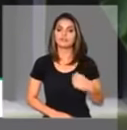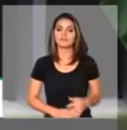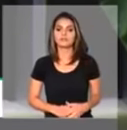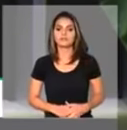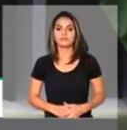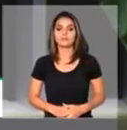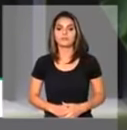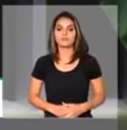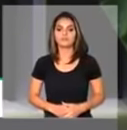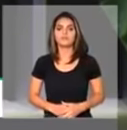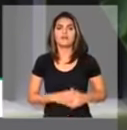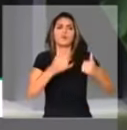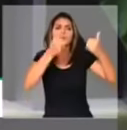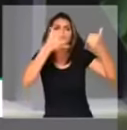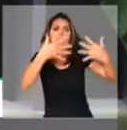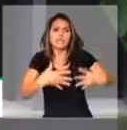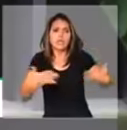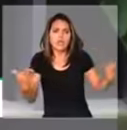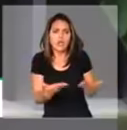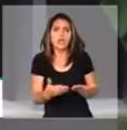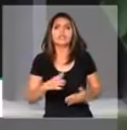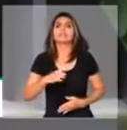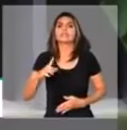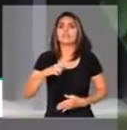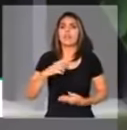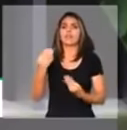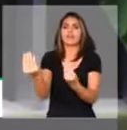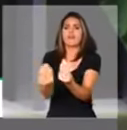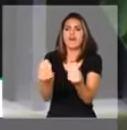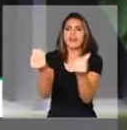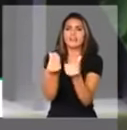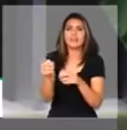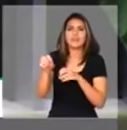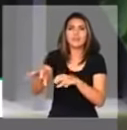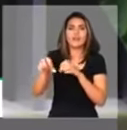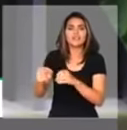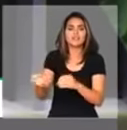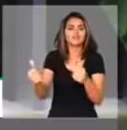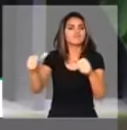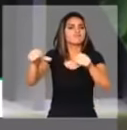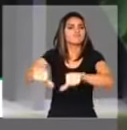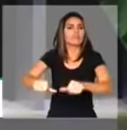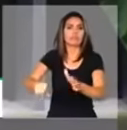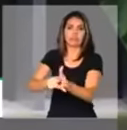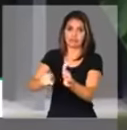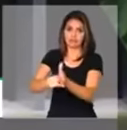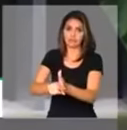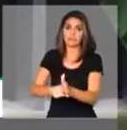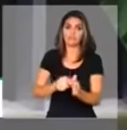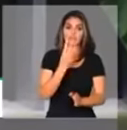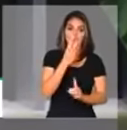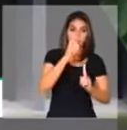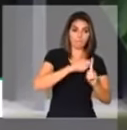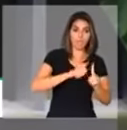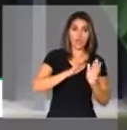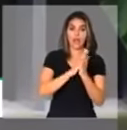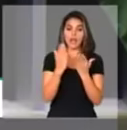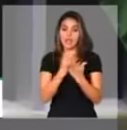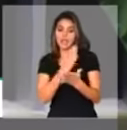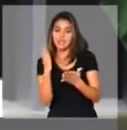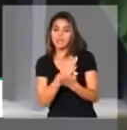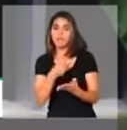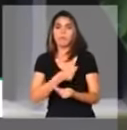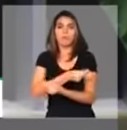Tudo isso tem um impacto muito grande na qualidade da educação. Nesses três meses, livros não foram